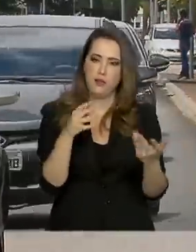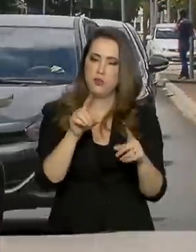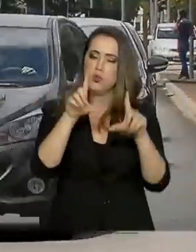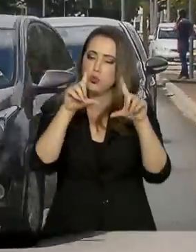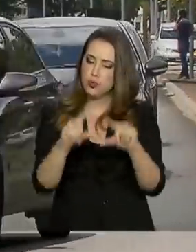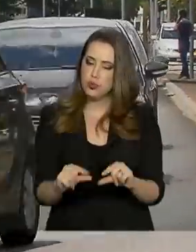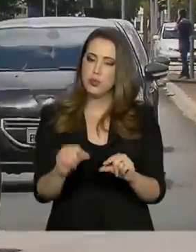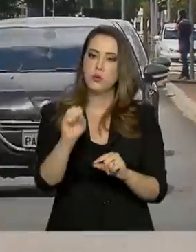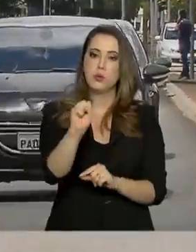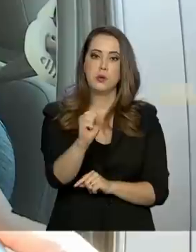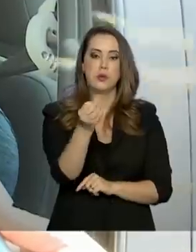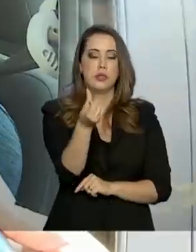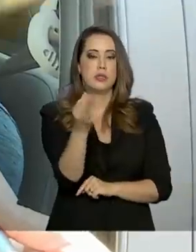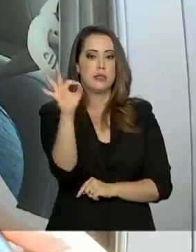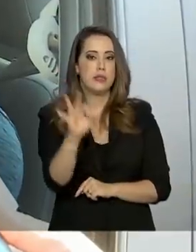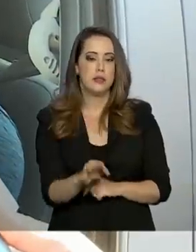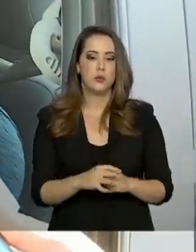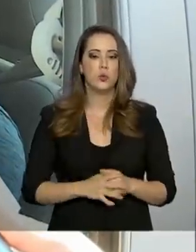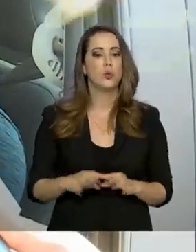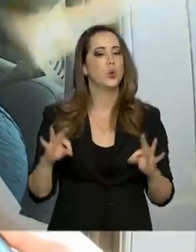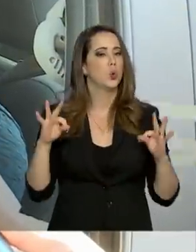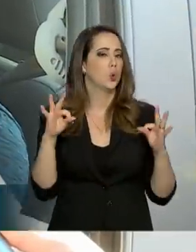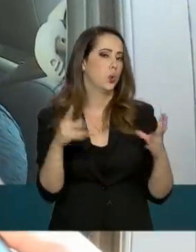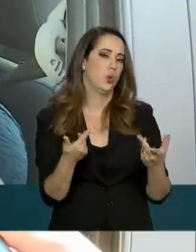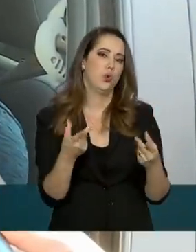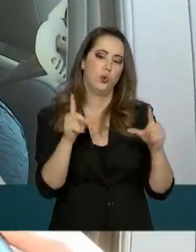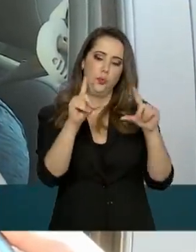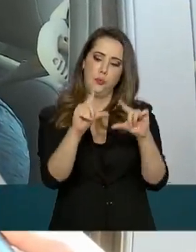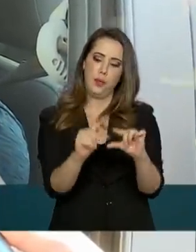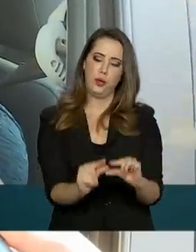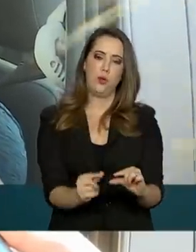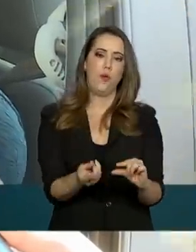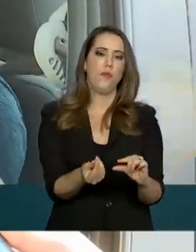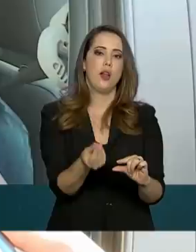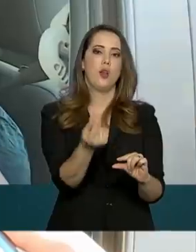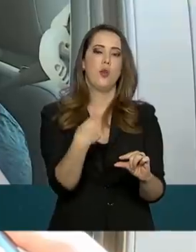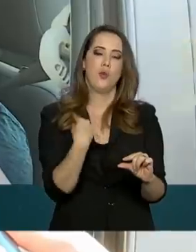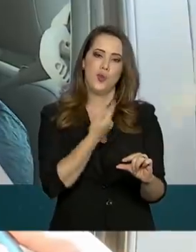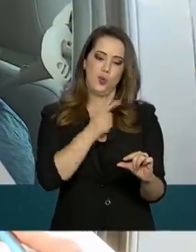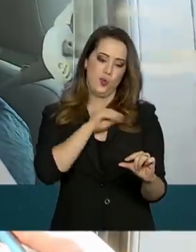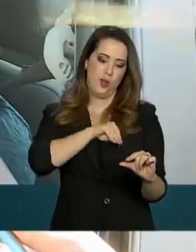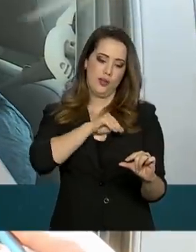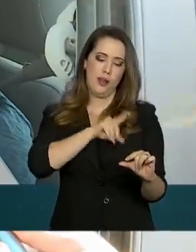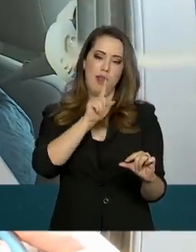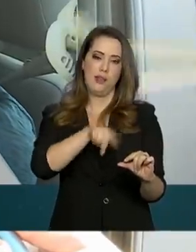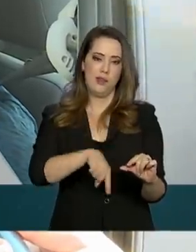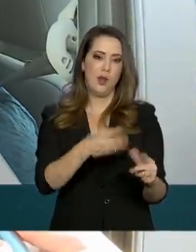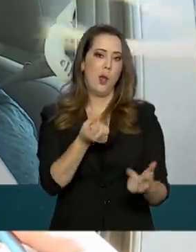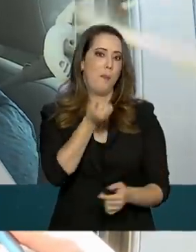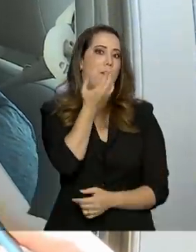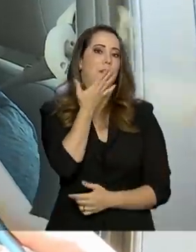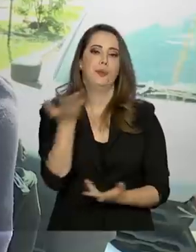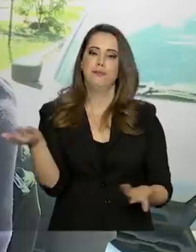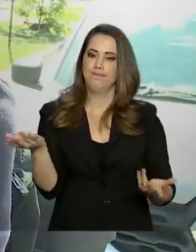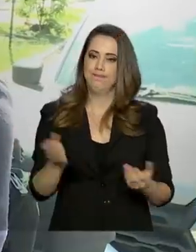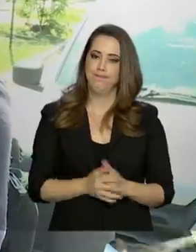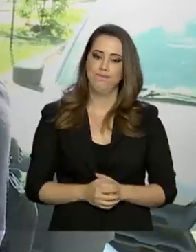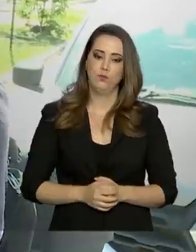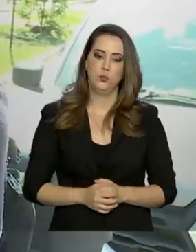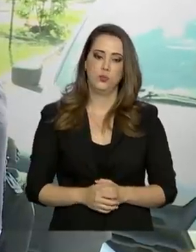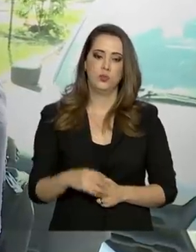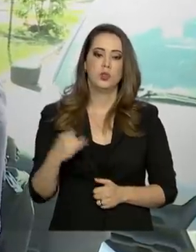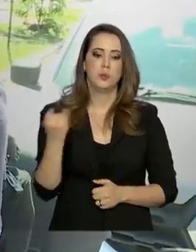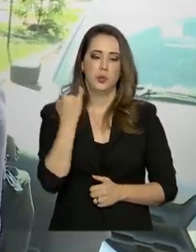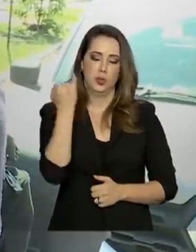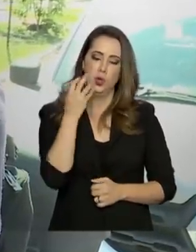relação a 2019. Toda redução no nosso bolso, no bolso do contribuinte, é uma boa, né? Eu acho que é